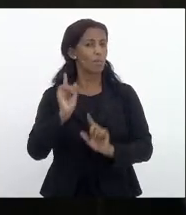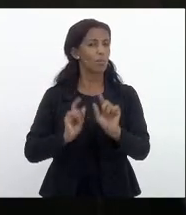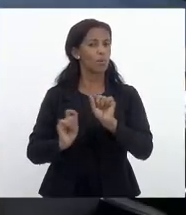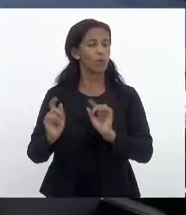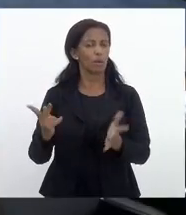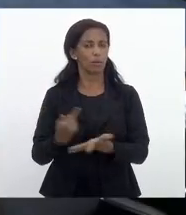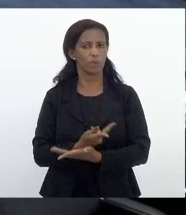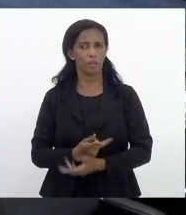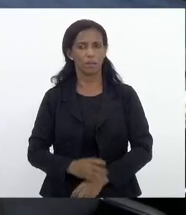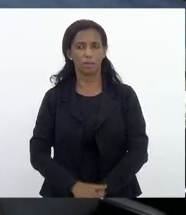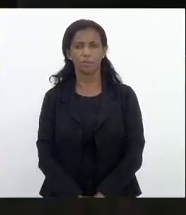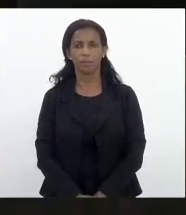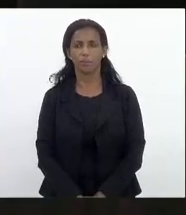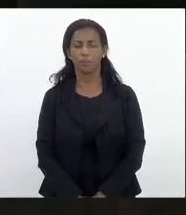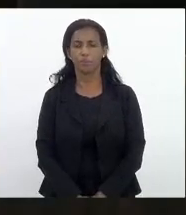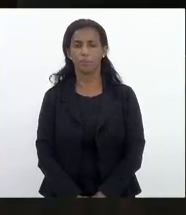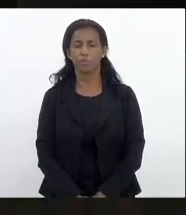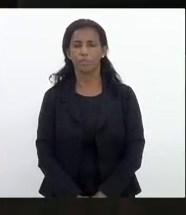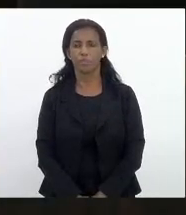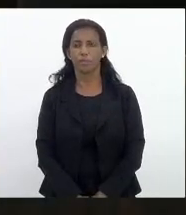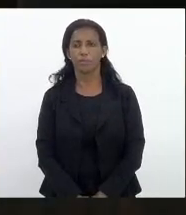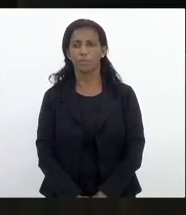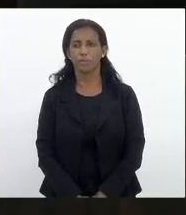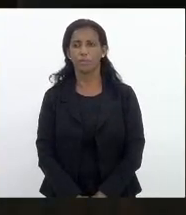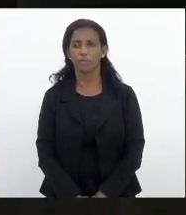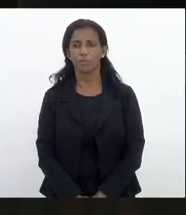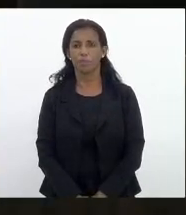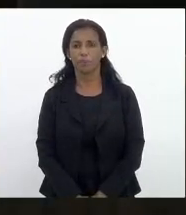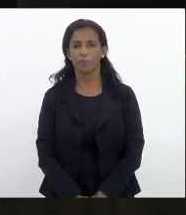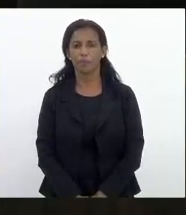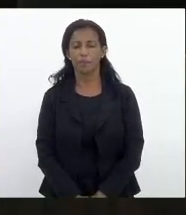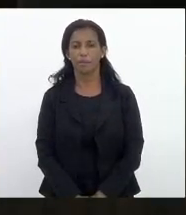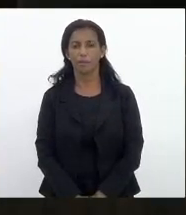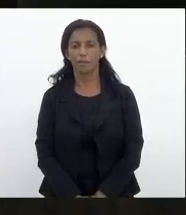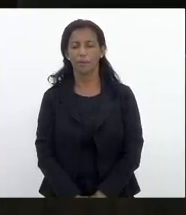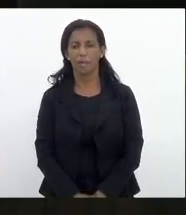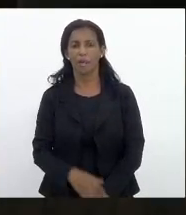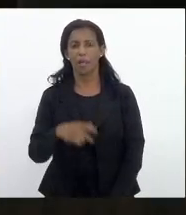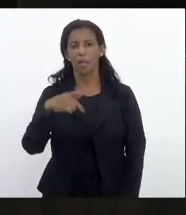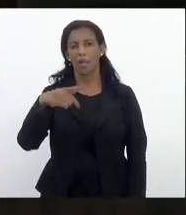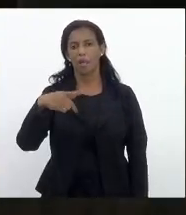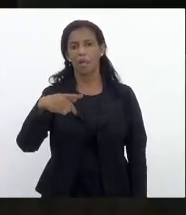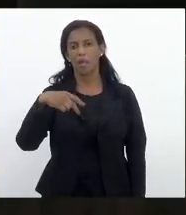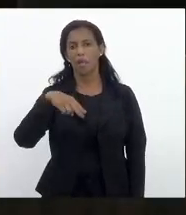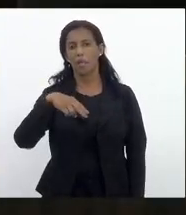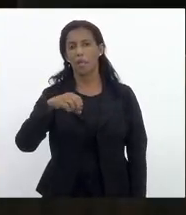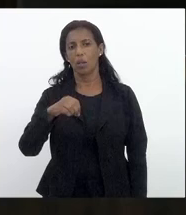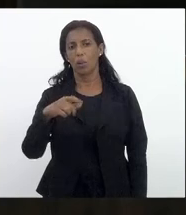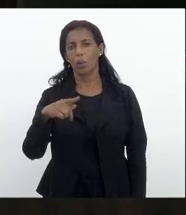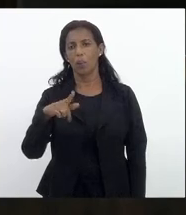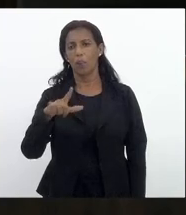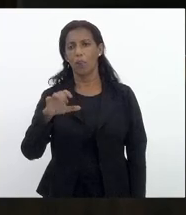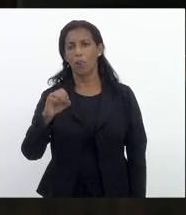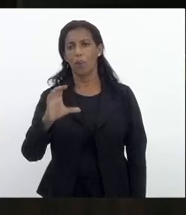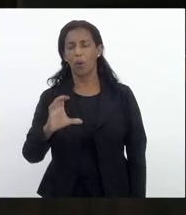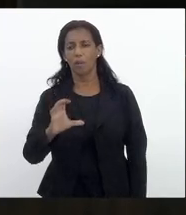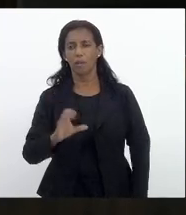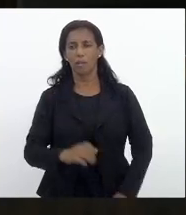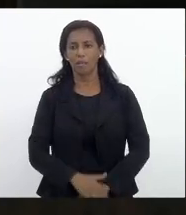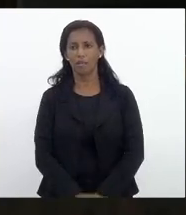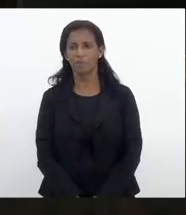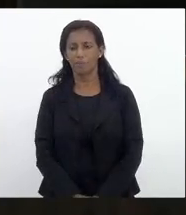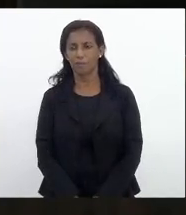jogo muito obrigado próximo orador inscrito é o deputado Alexandre aqui no bloco não se encontrou desculpa